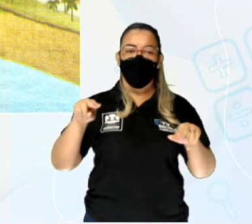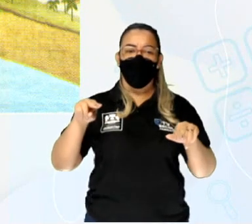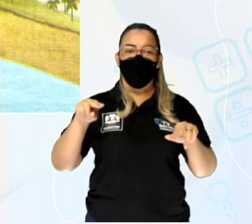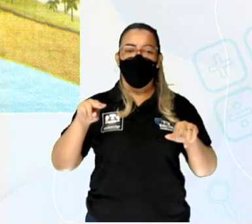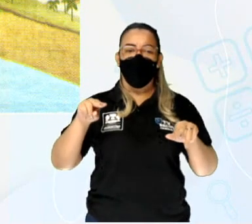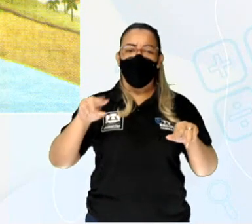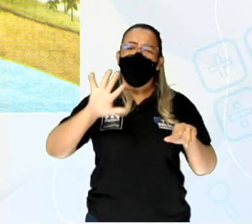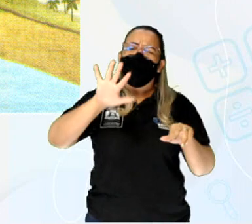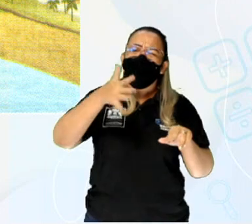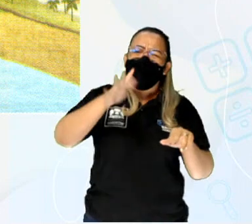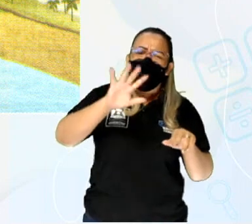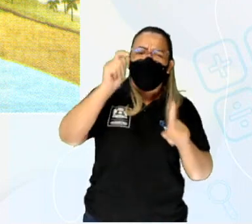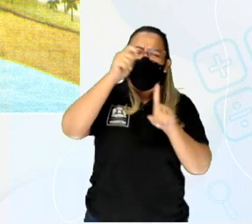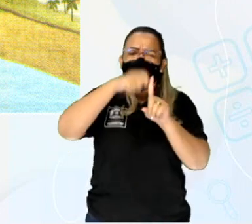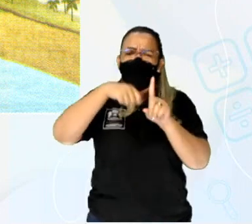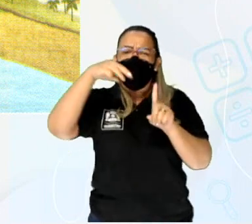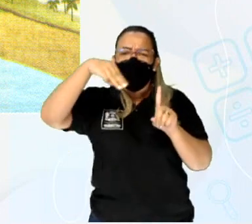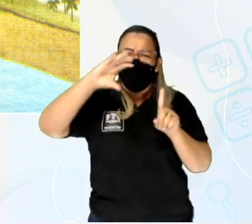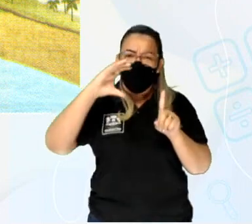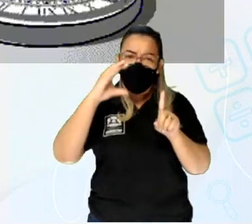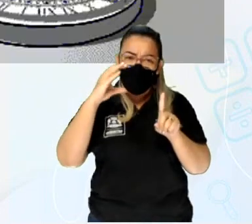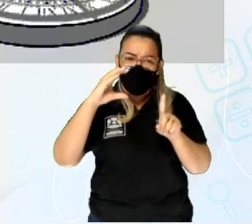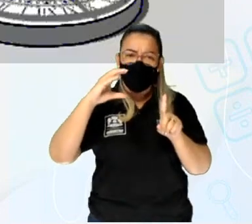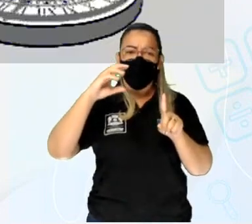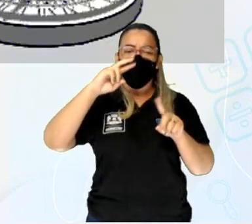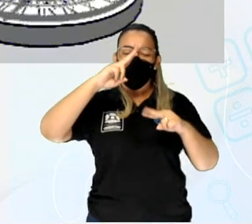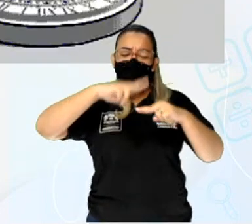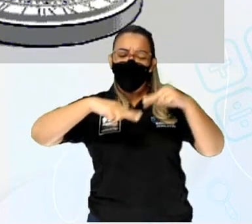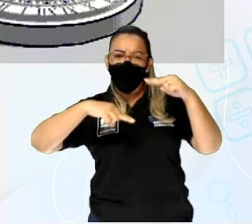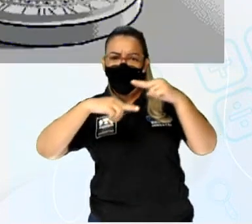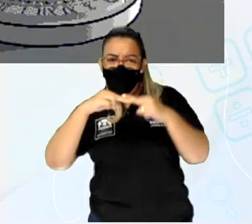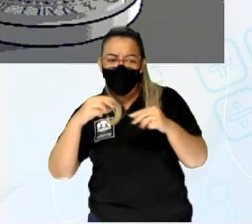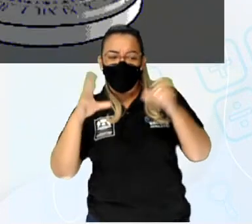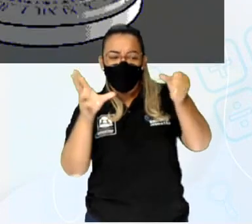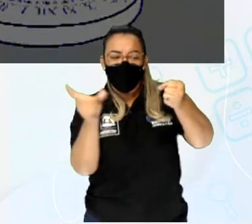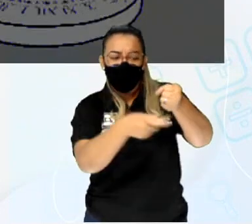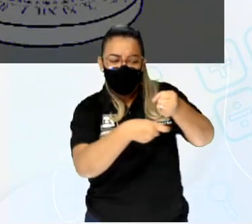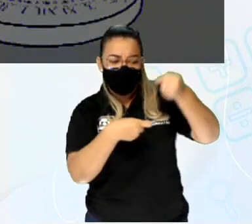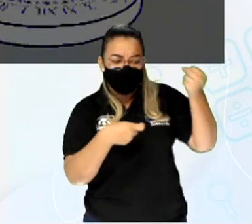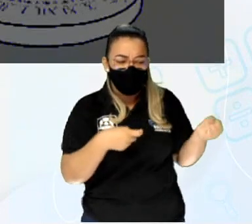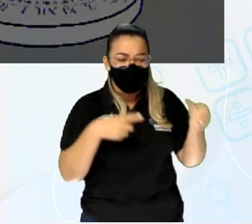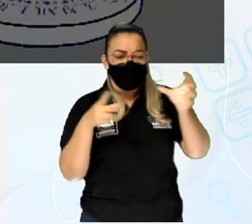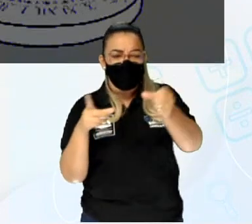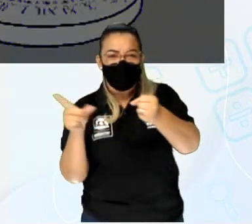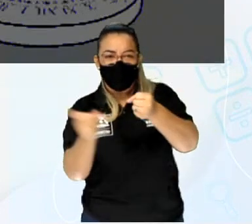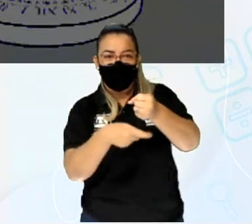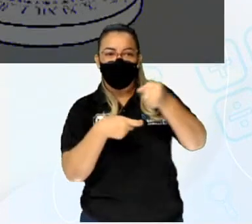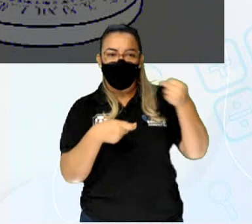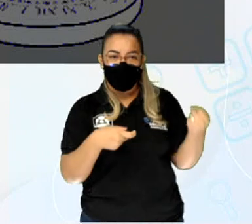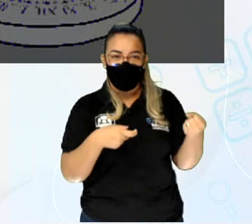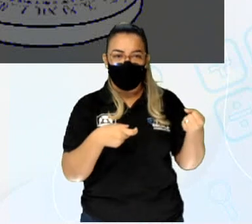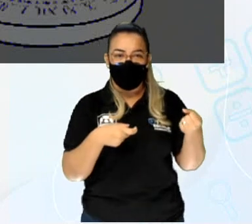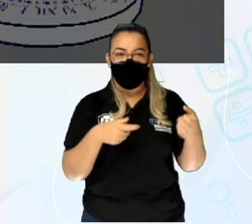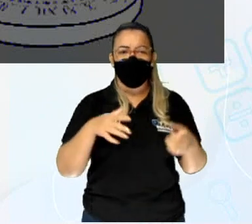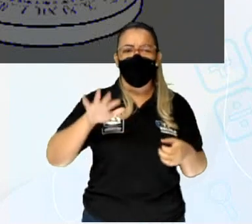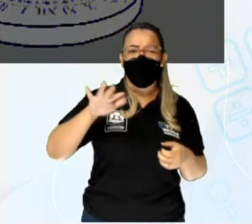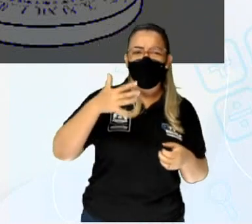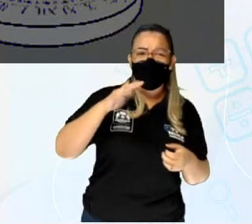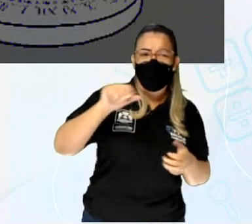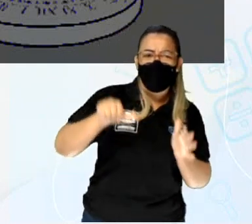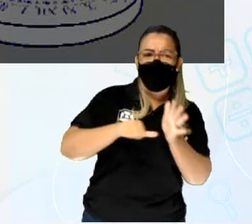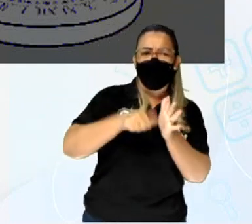Entre março e junho ocorre a colheta. Bom, estima-se que o primeiro povo que marcou a